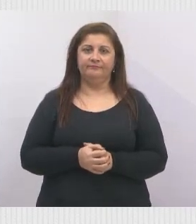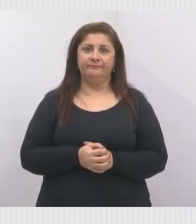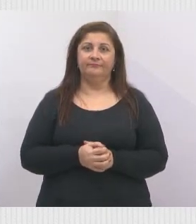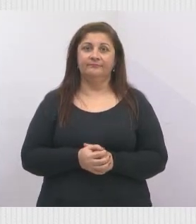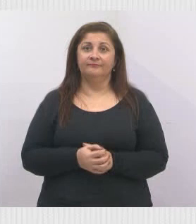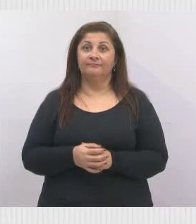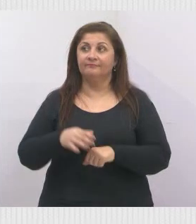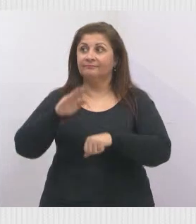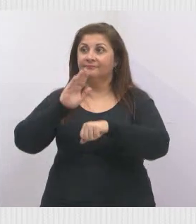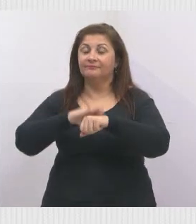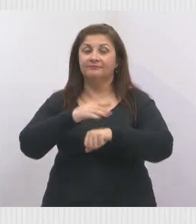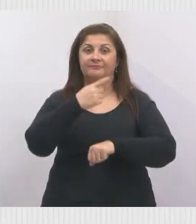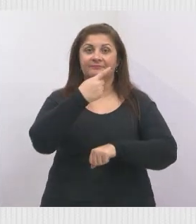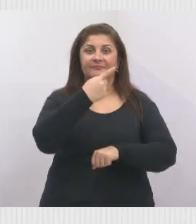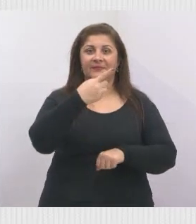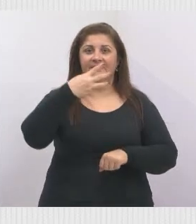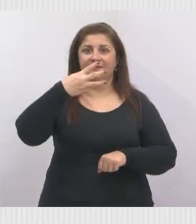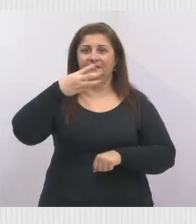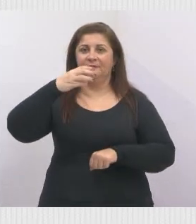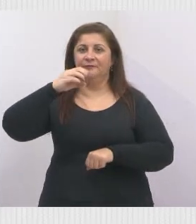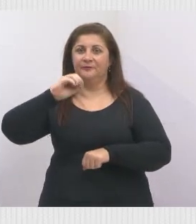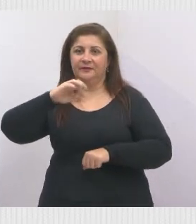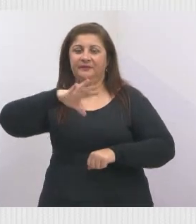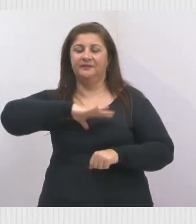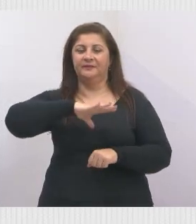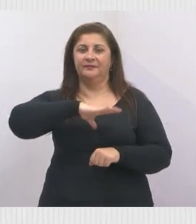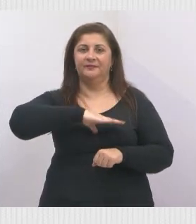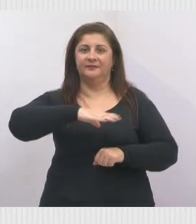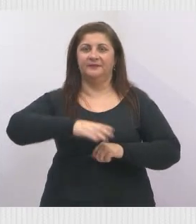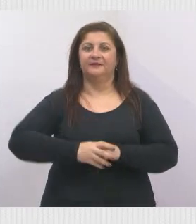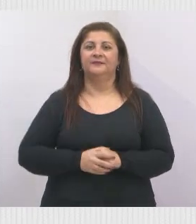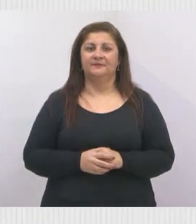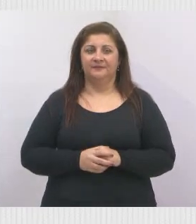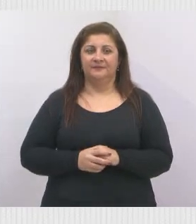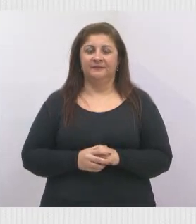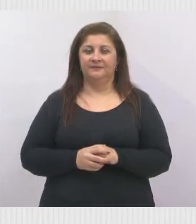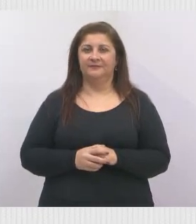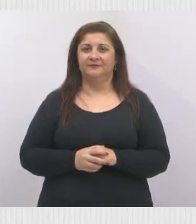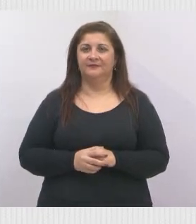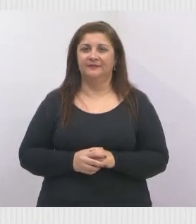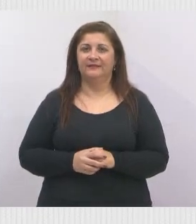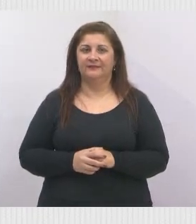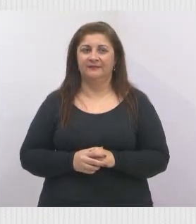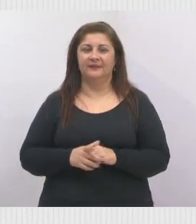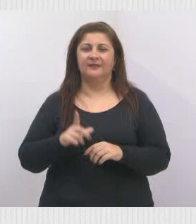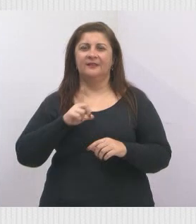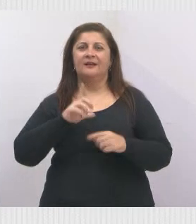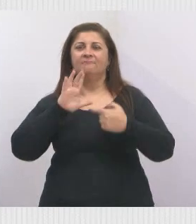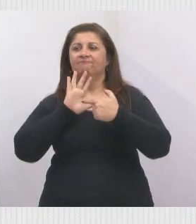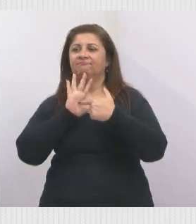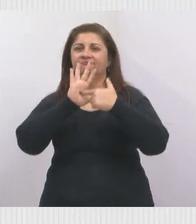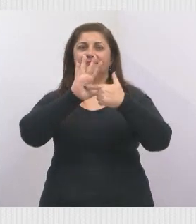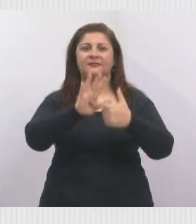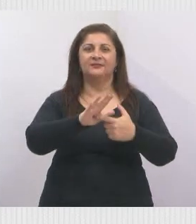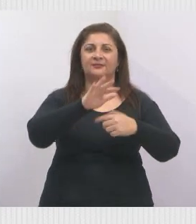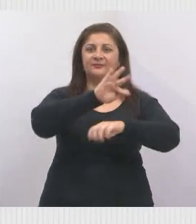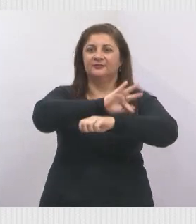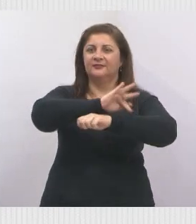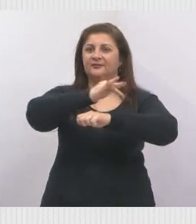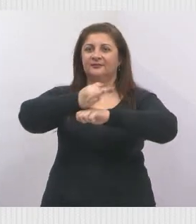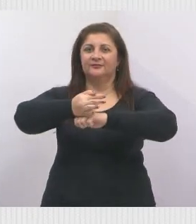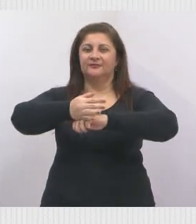vieram mais de 130 cidades. Tivemos, em demonstração lá de Fusca,